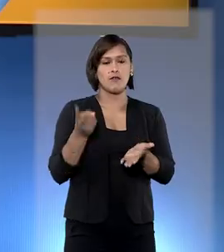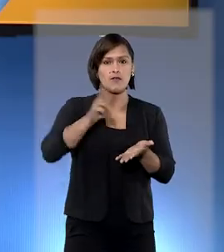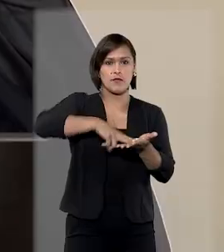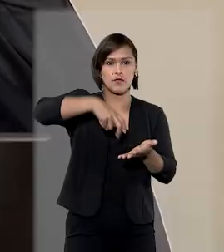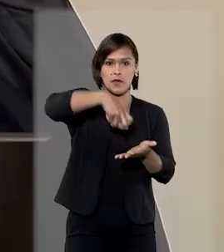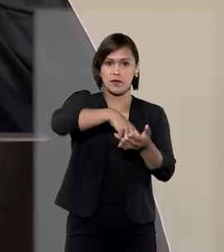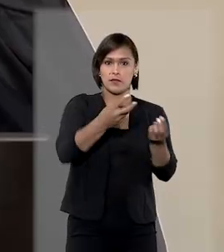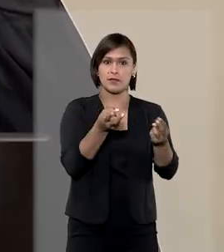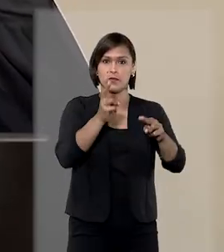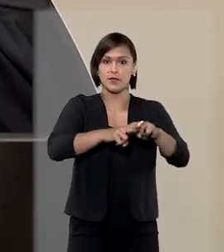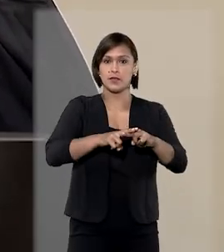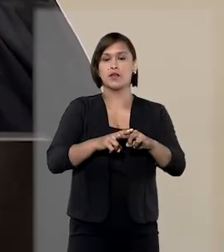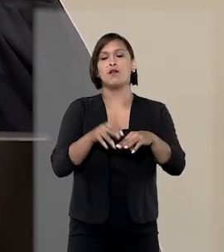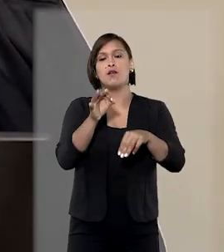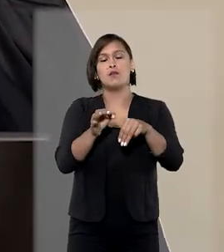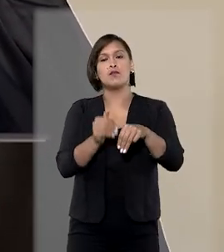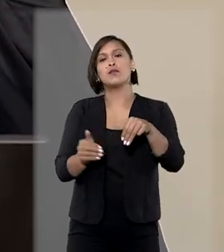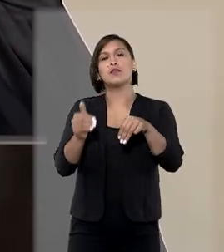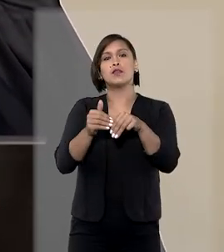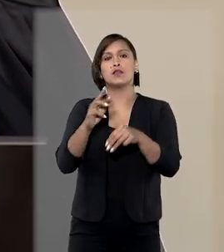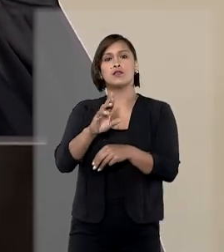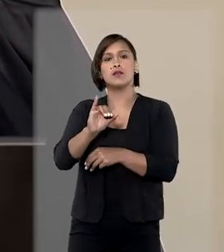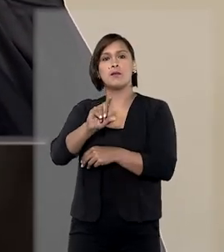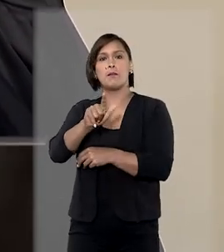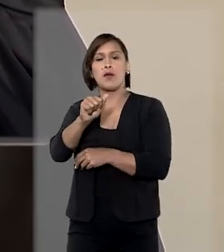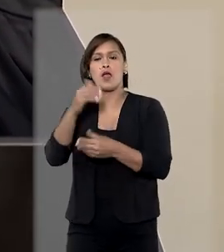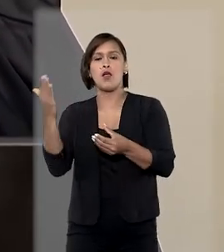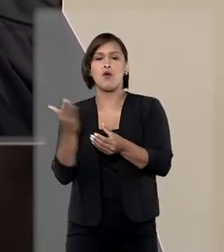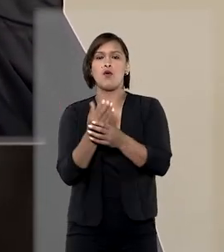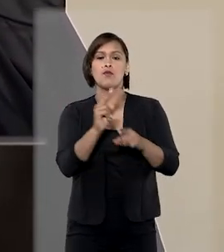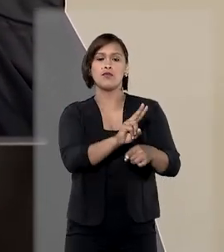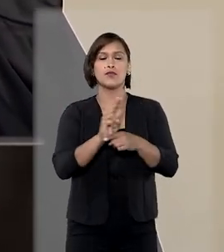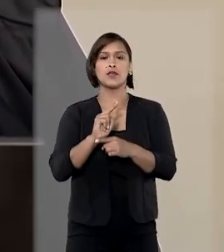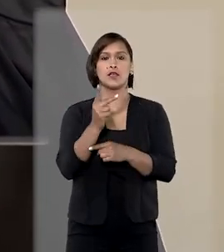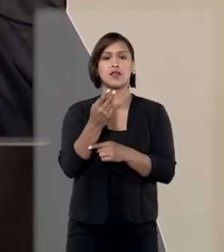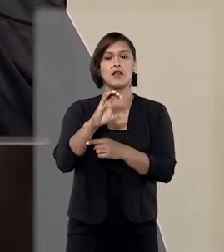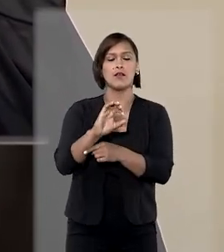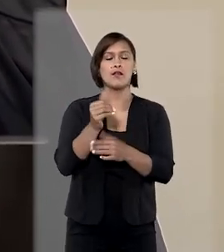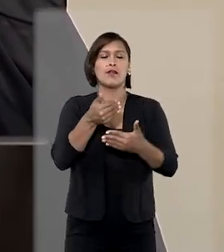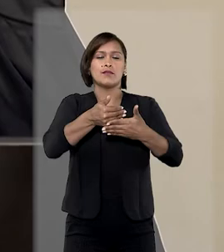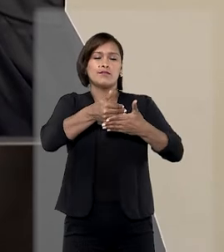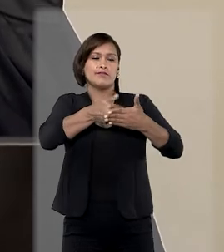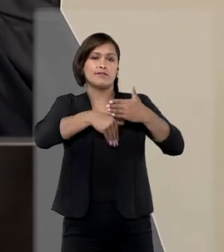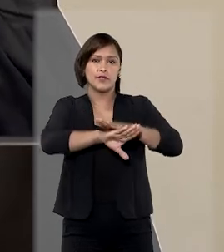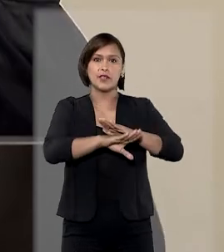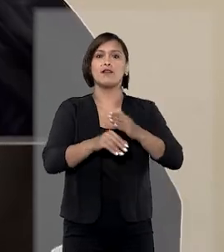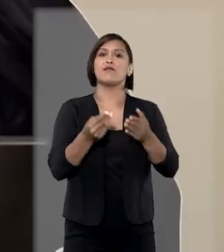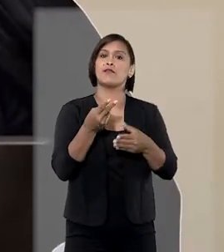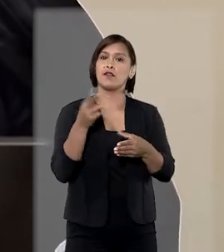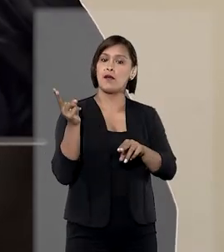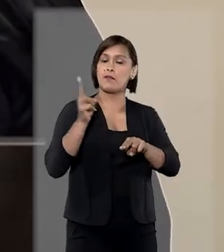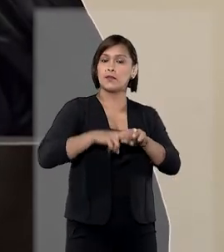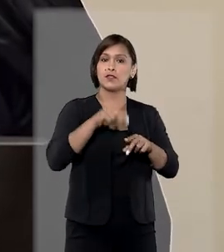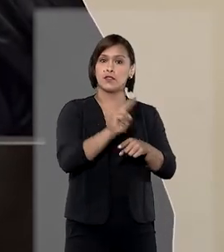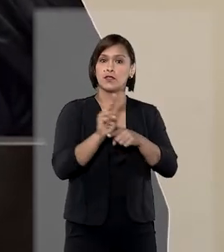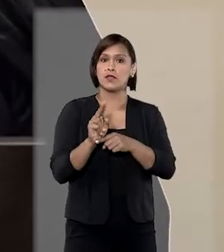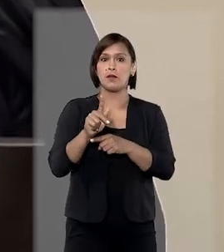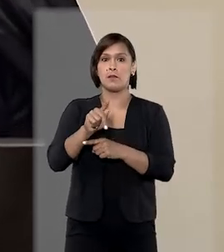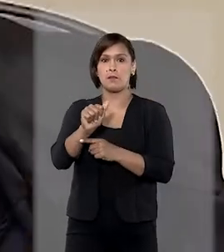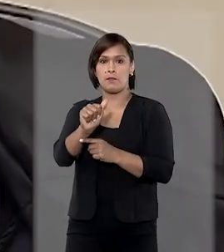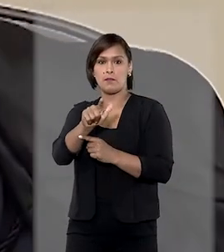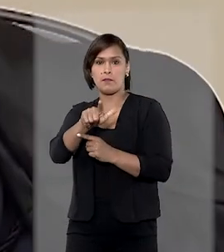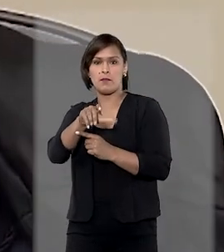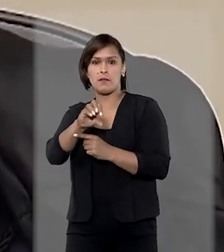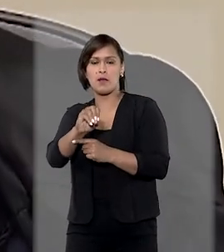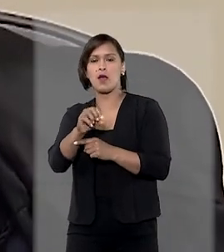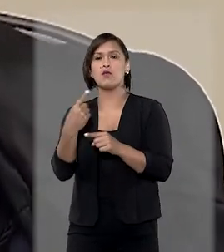prisão. O ministro do STJ, Ribeiro Dantas, deferiu eliminar em habeas corpus para revogar a prisão preventiva do motoboy Paulo Roberto